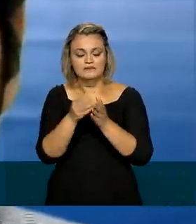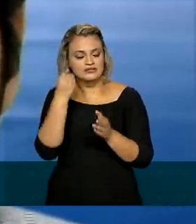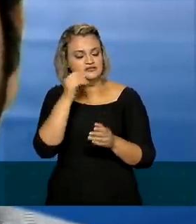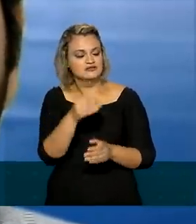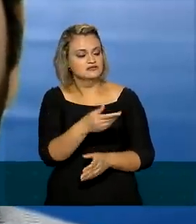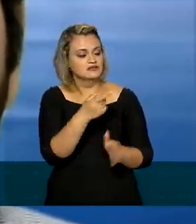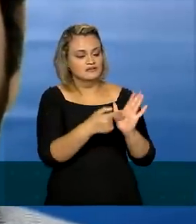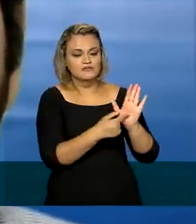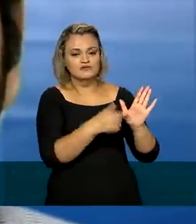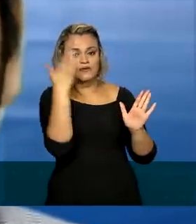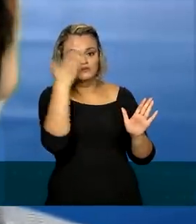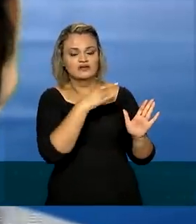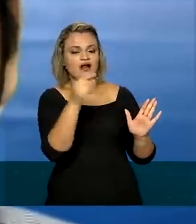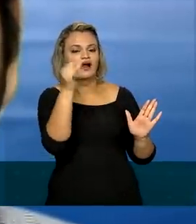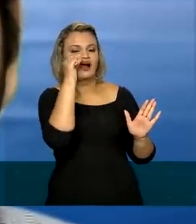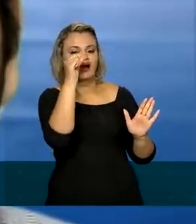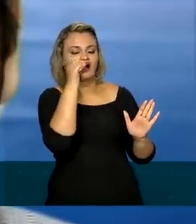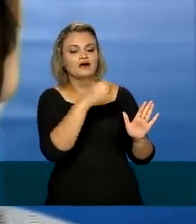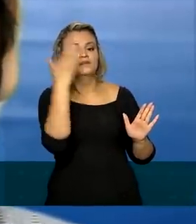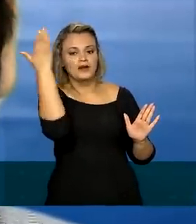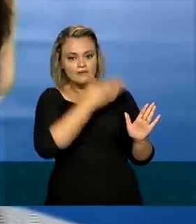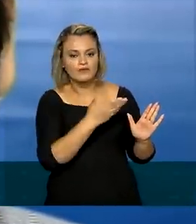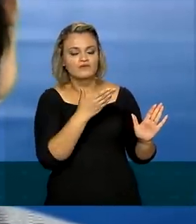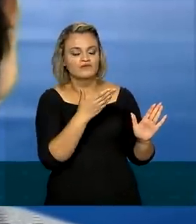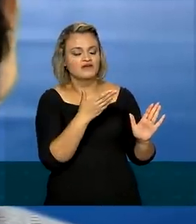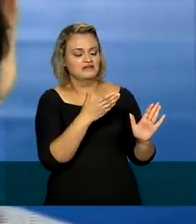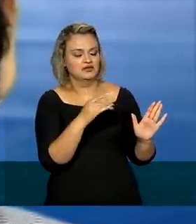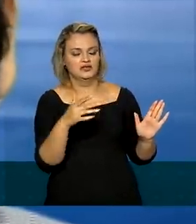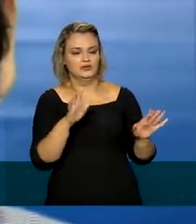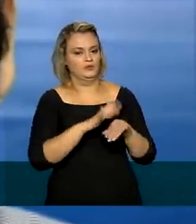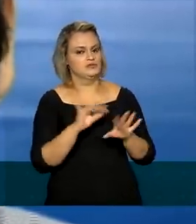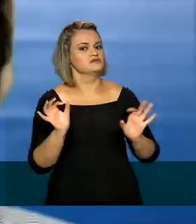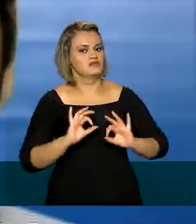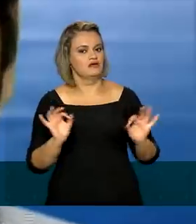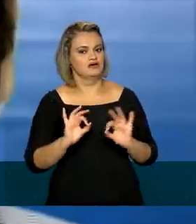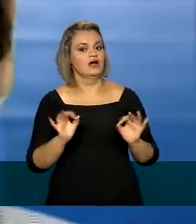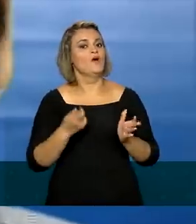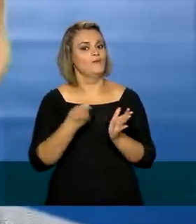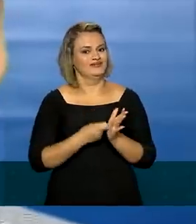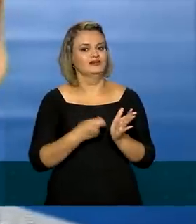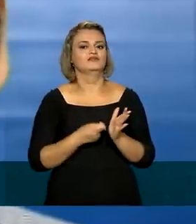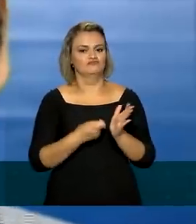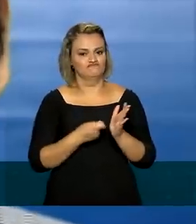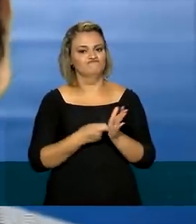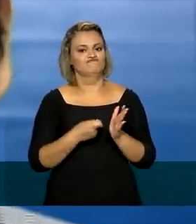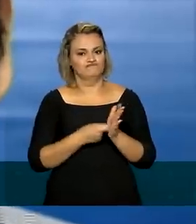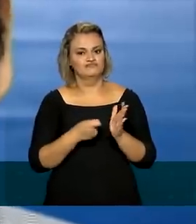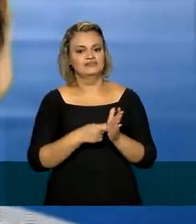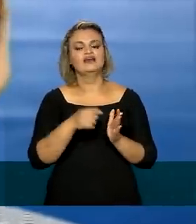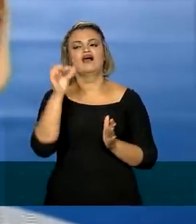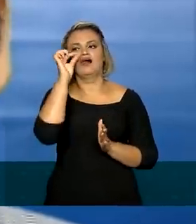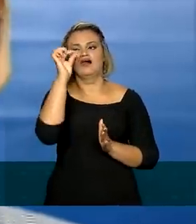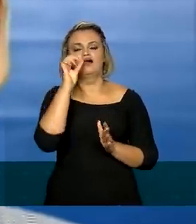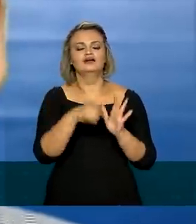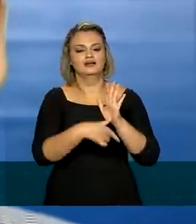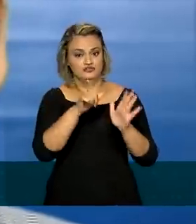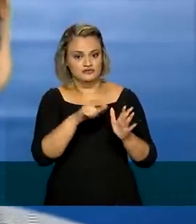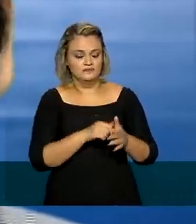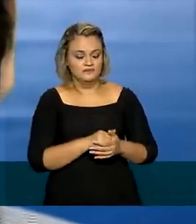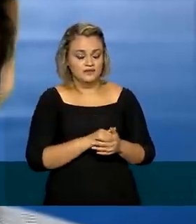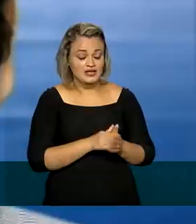teste para embarcar. É um dos documentos obrigatórios para embarque. Então, todos estavam testados. E, quando